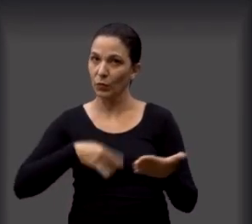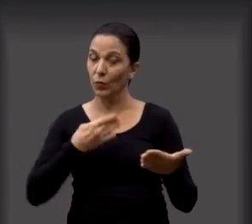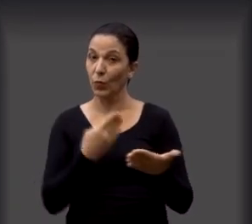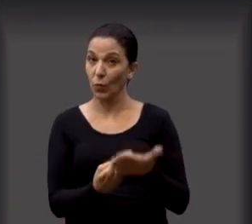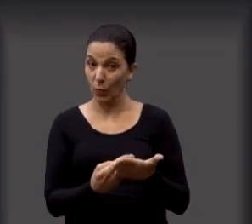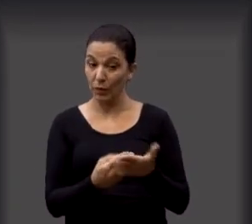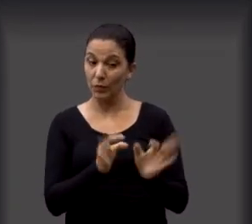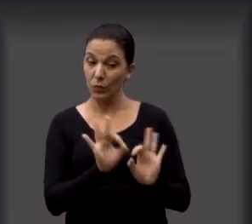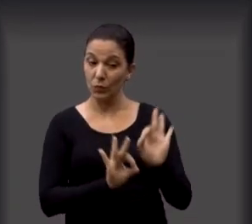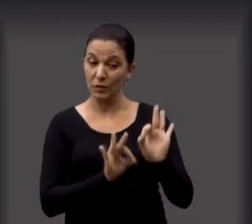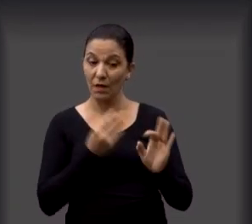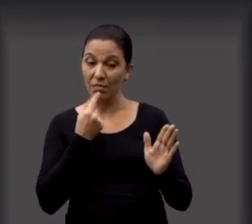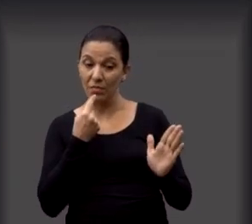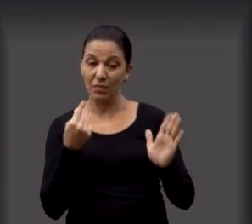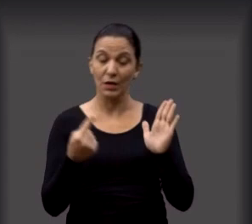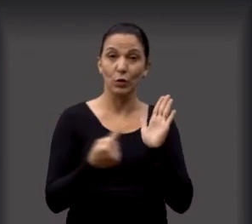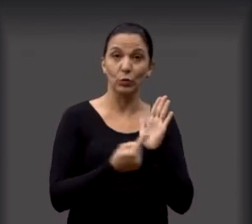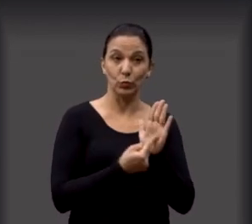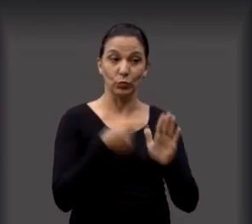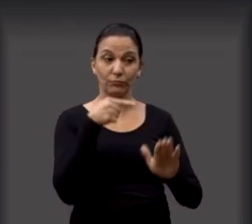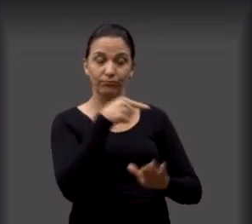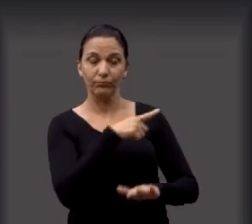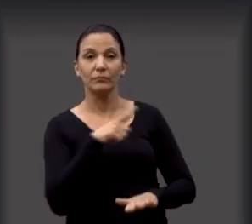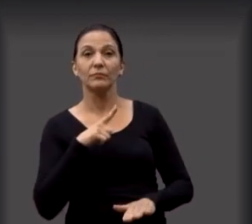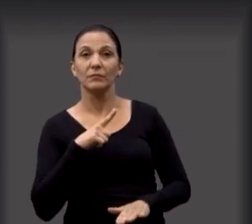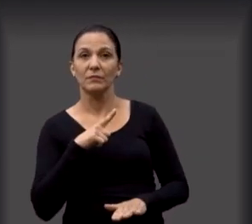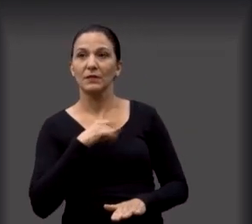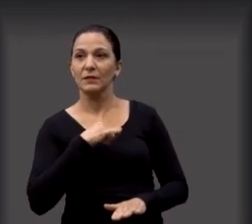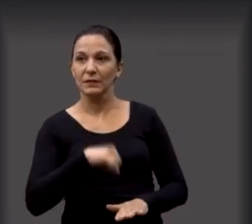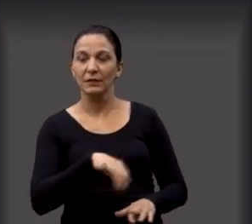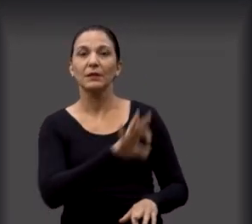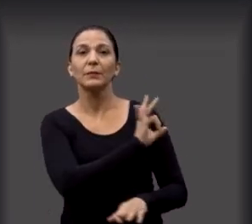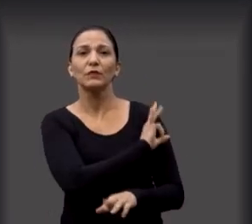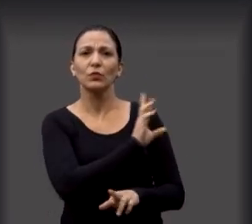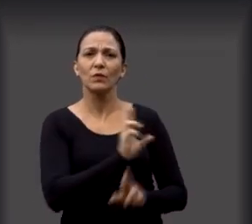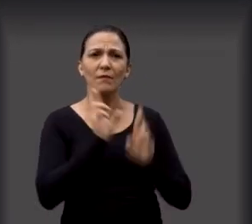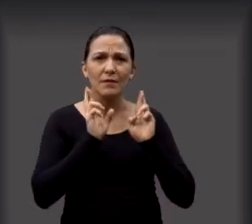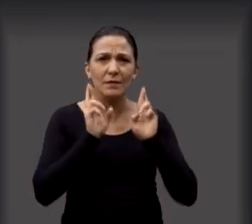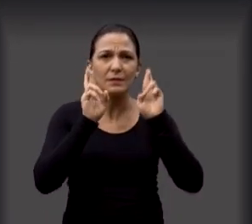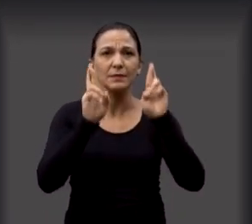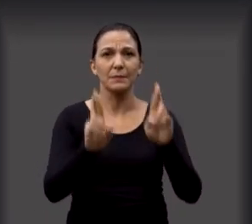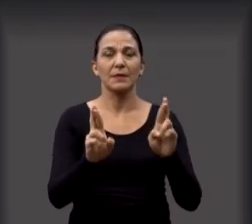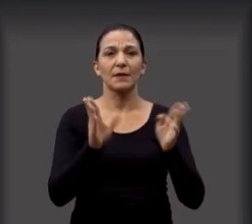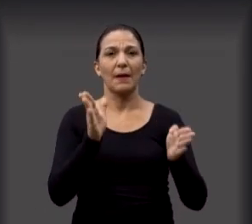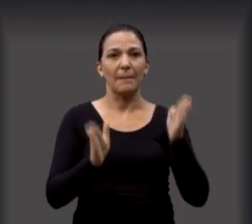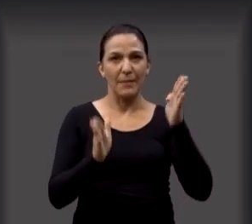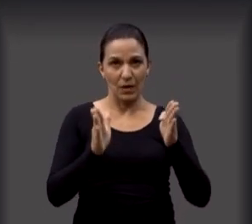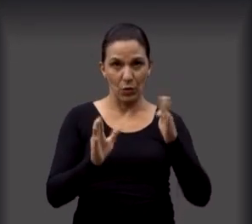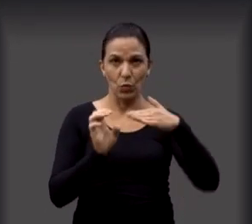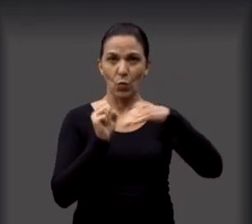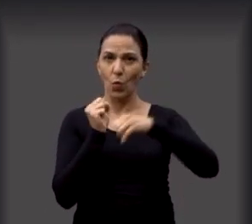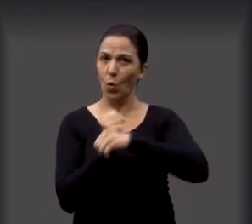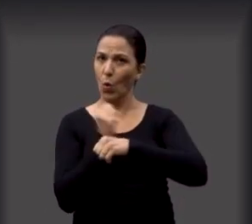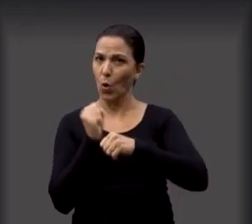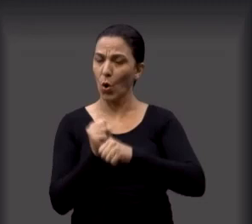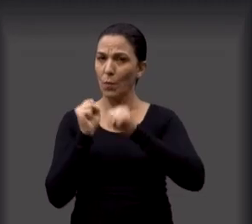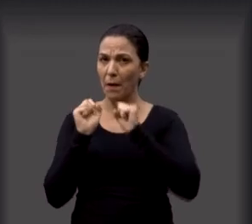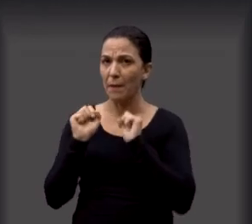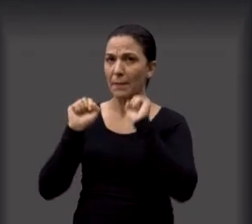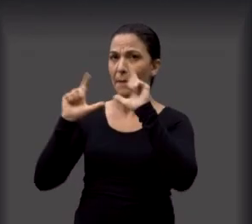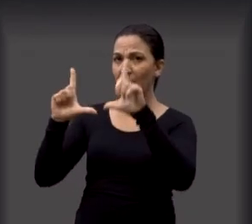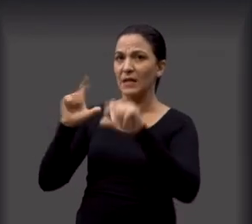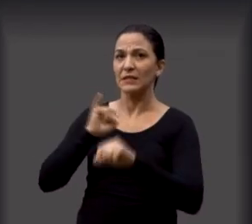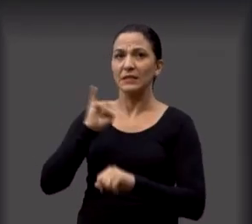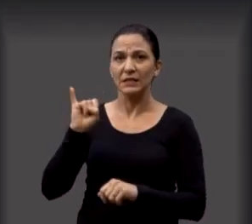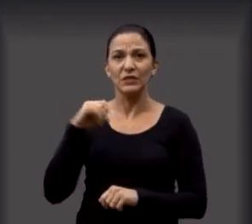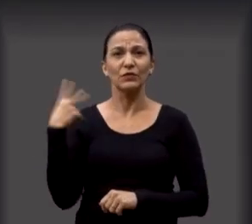denúncia. Queremos saber da prefeitura se vai ser respeitado o período de entrega da obra que está lá na placa, se os